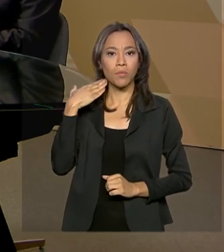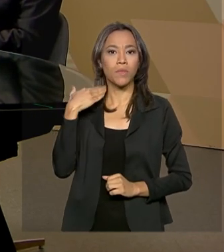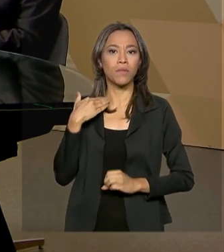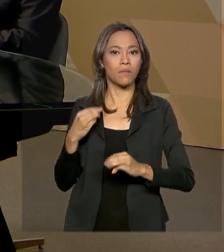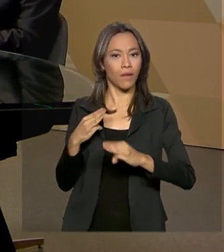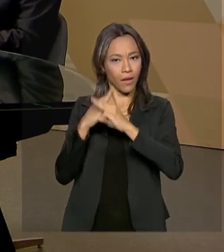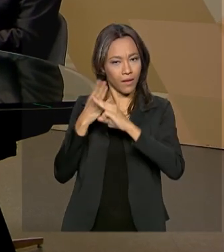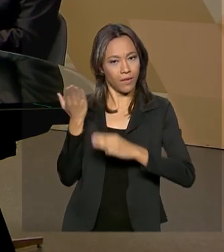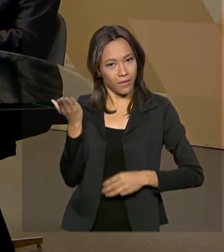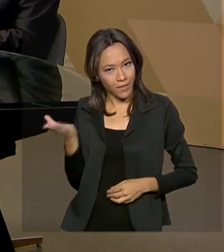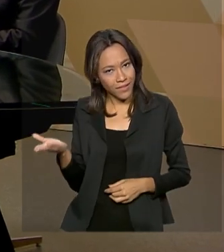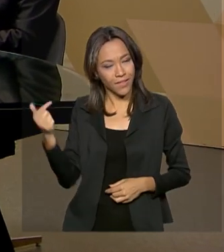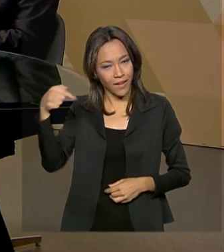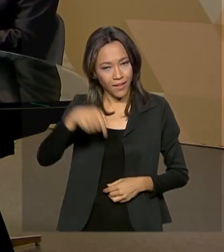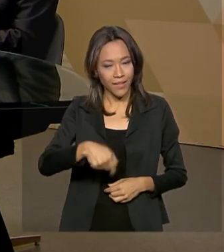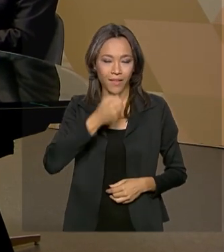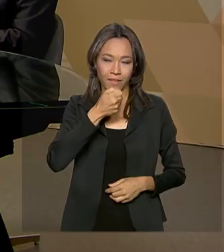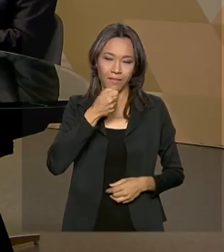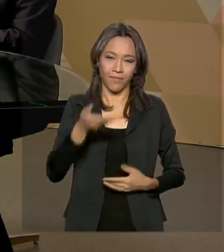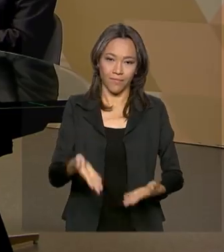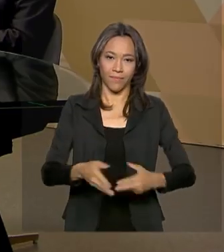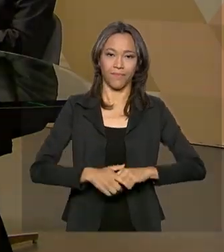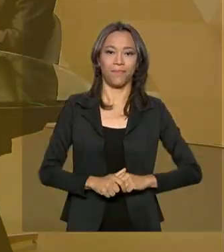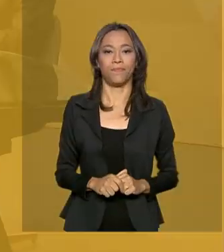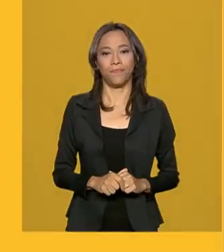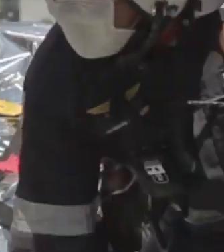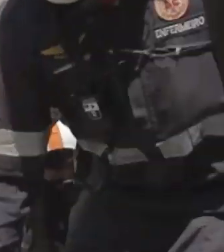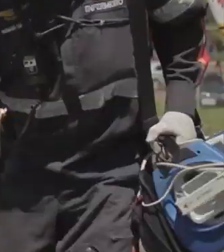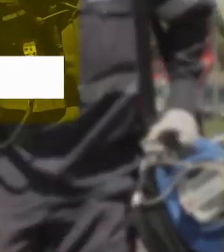Federal, Pedro Guimarães, aqui no Brasil em Pauta.